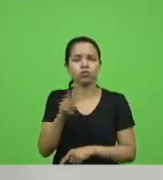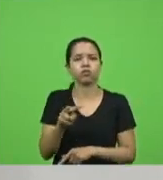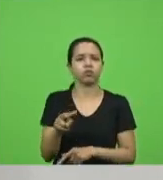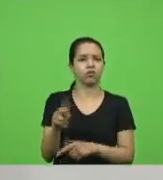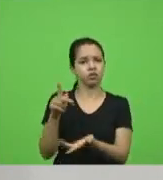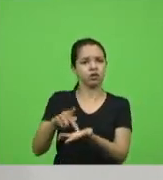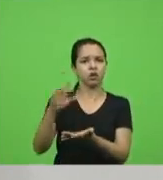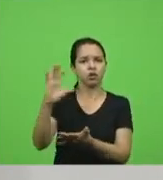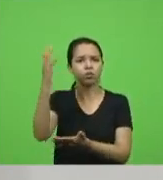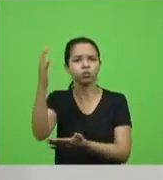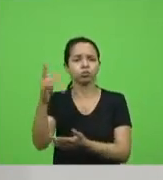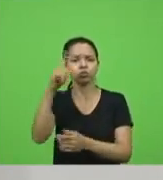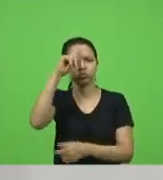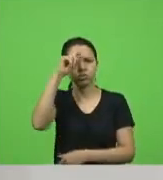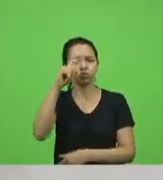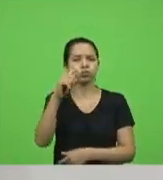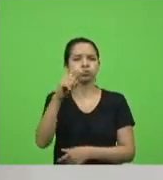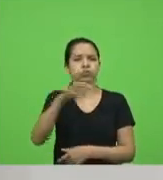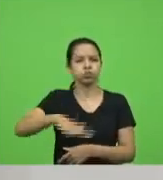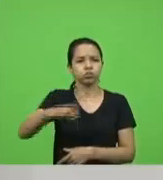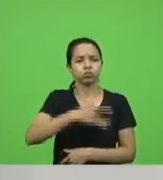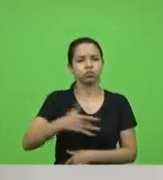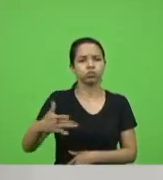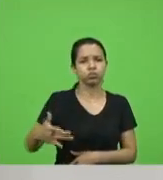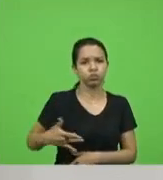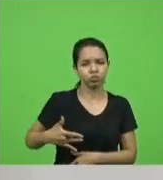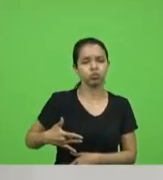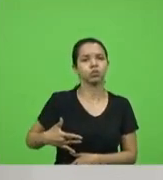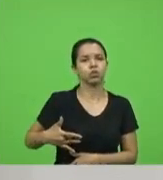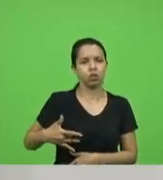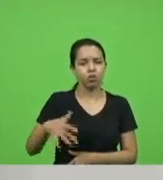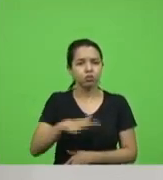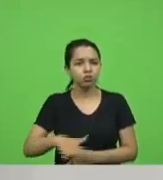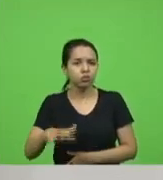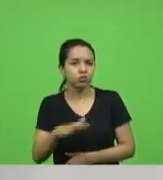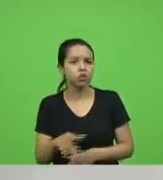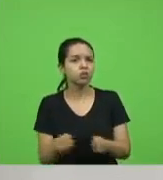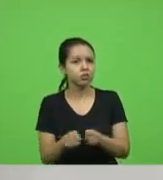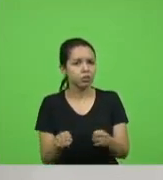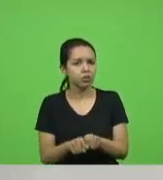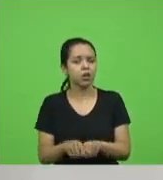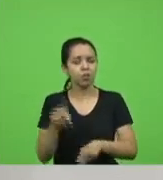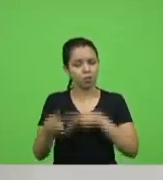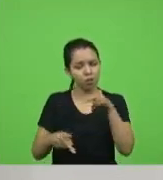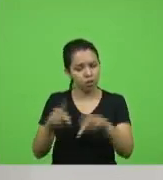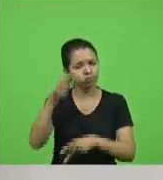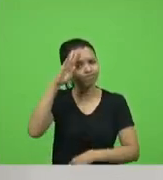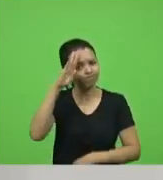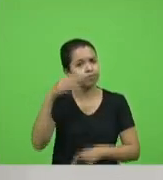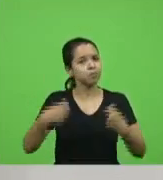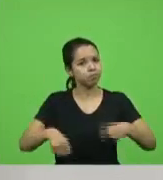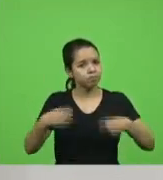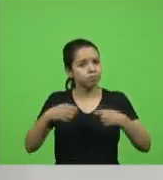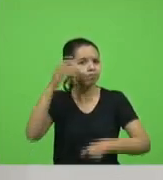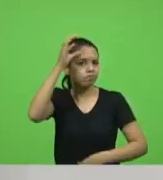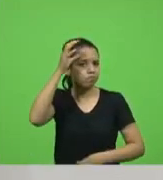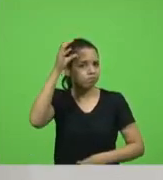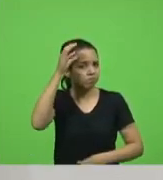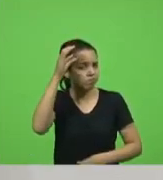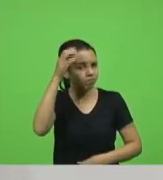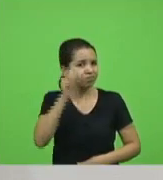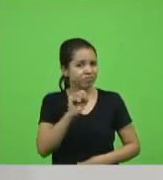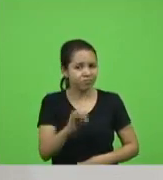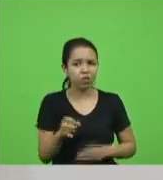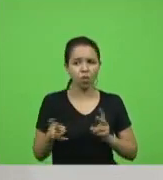no seu município ou na sua regional mas principalmente que a população tem consciência de que do jeito que está nós só vamos